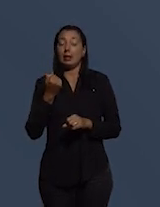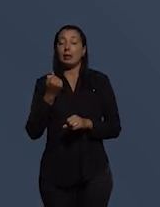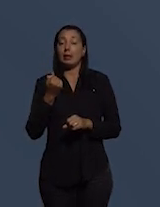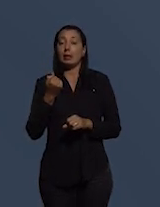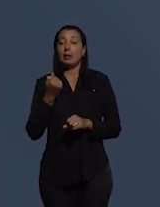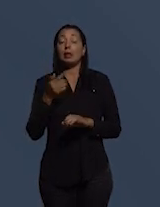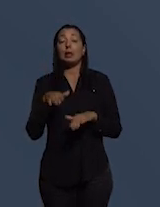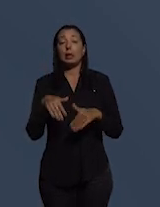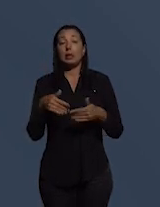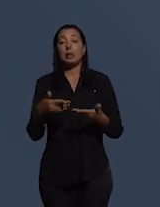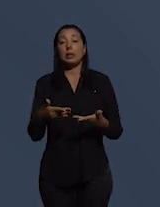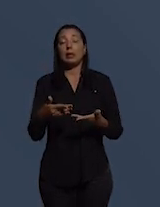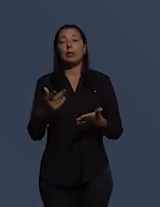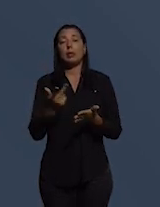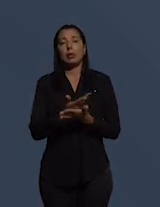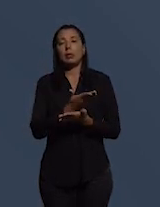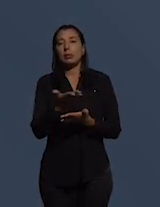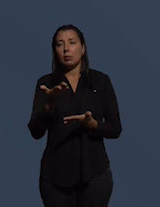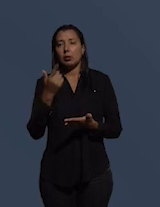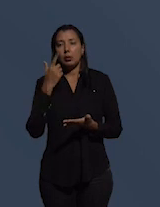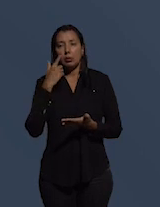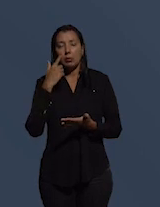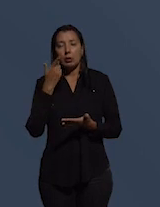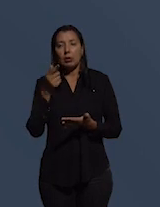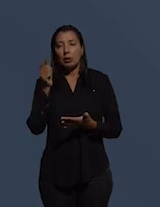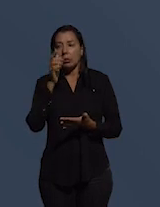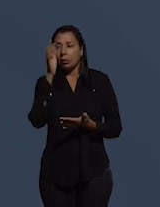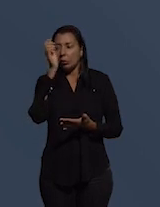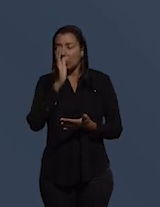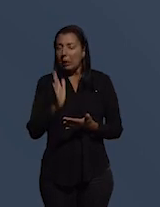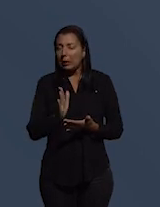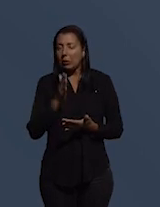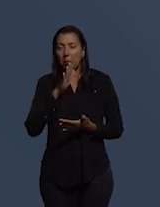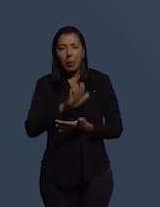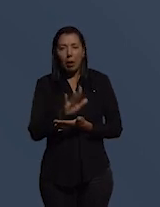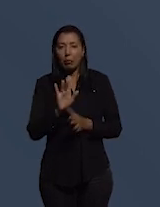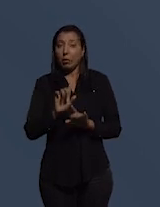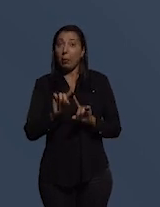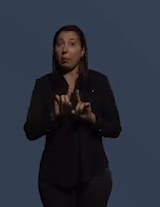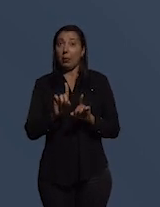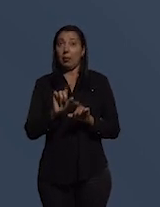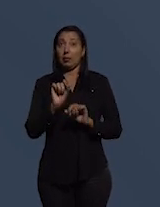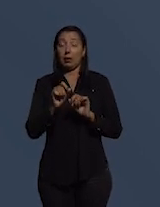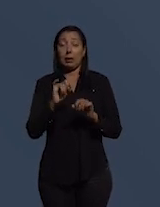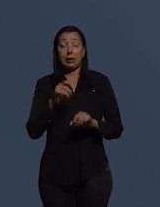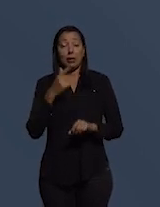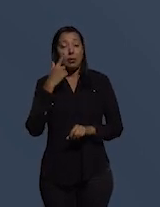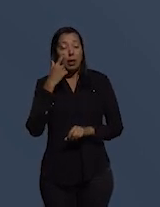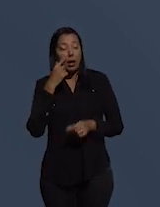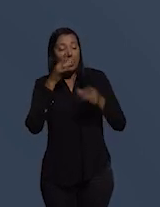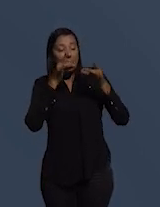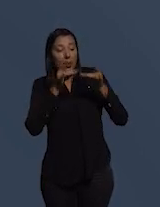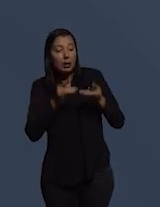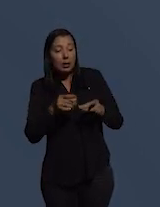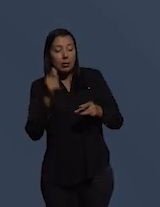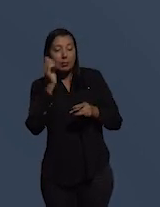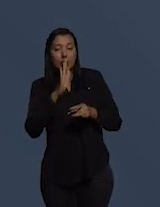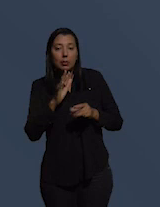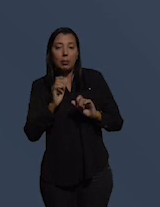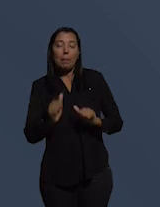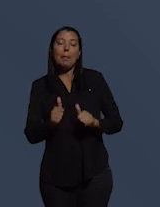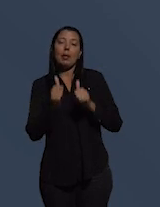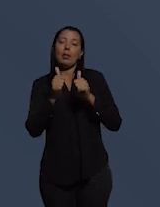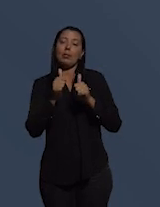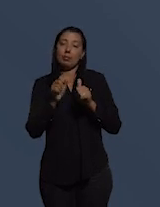atrás então vocês podem ver que Brasil não está tão mal mas se vocês olharem em detalhes podem ver que o Brasil ainda pode melhorar